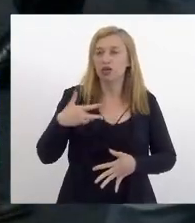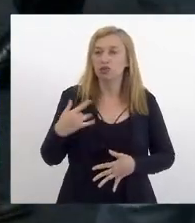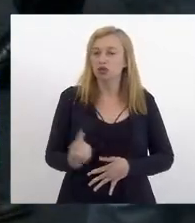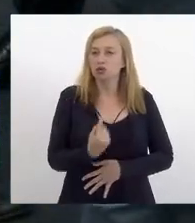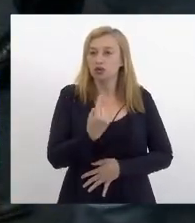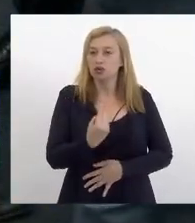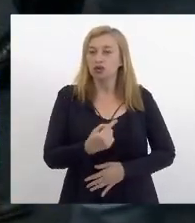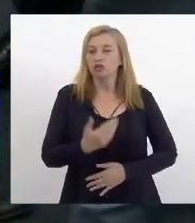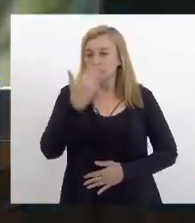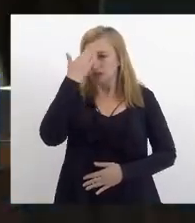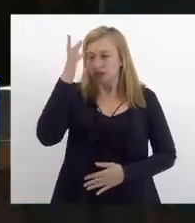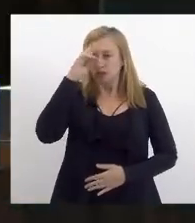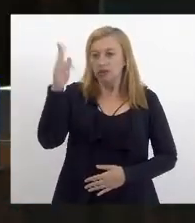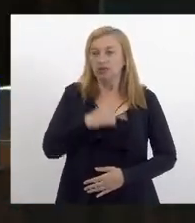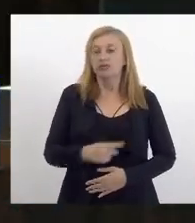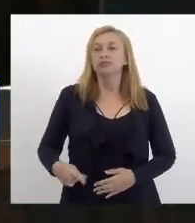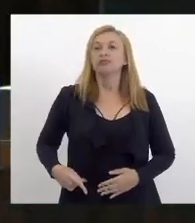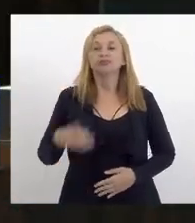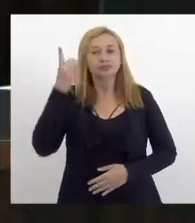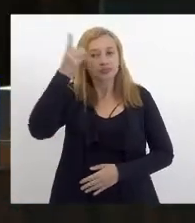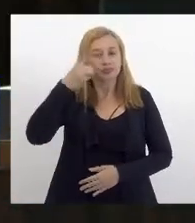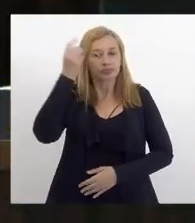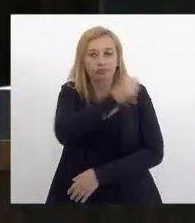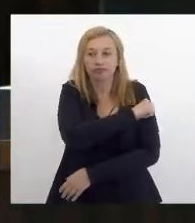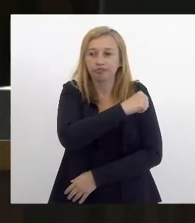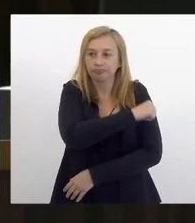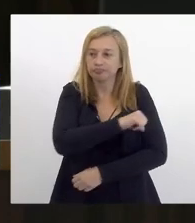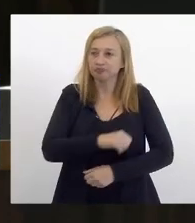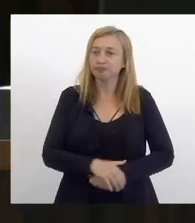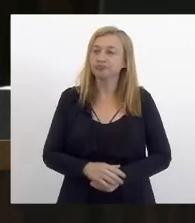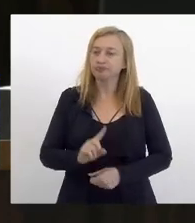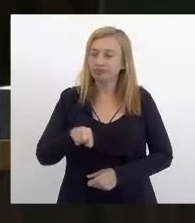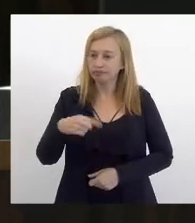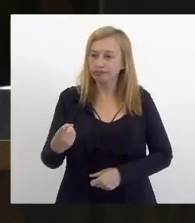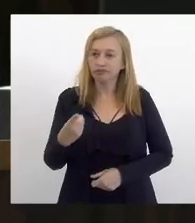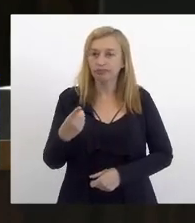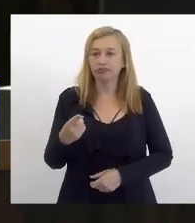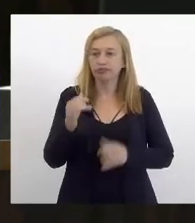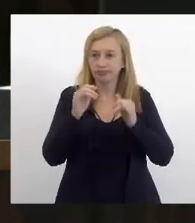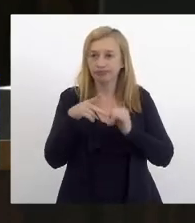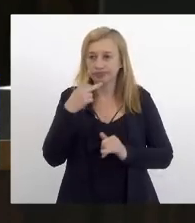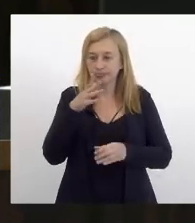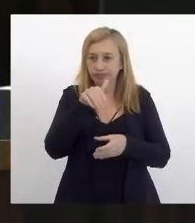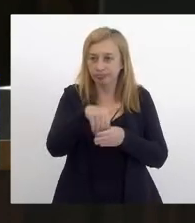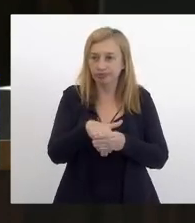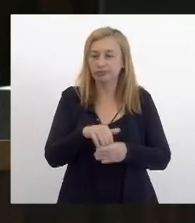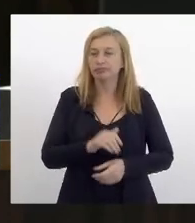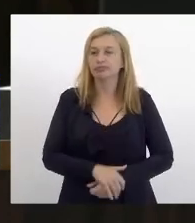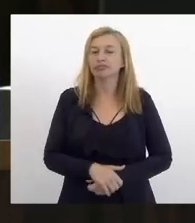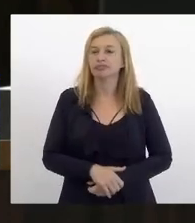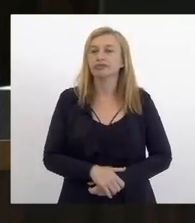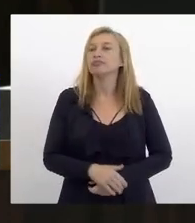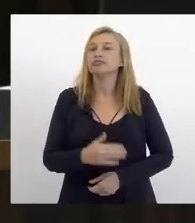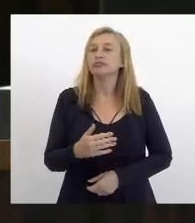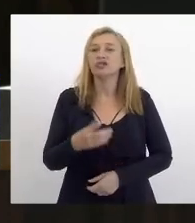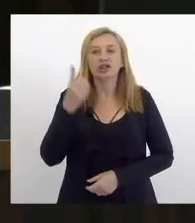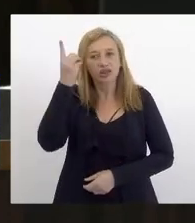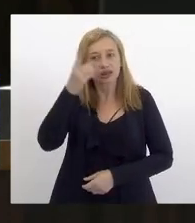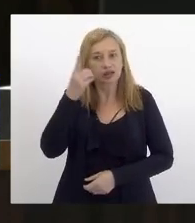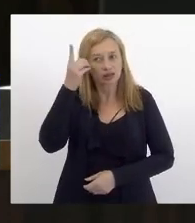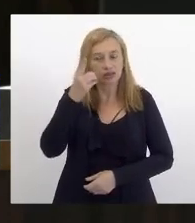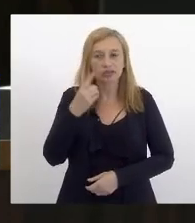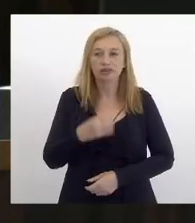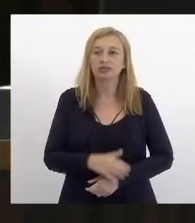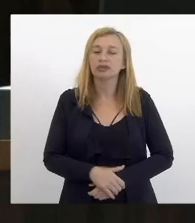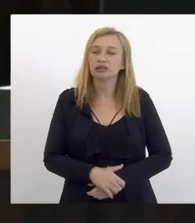presidente deputada enfermeira Regiane logo em seguida declarações de voto solicitada pelas deputadas